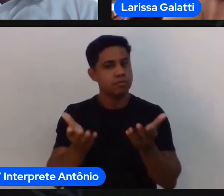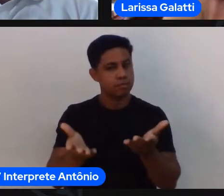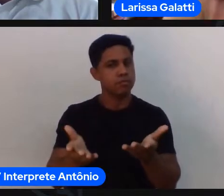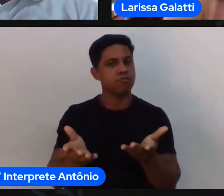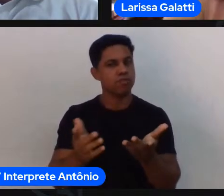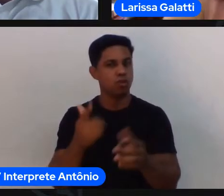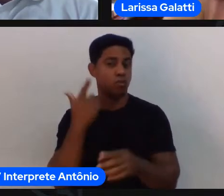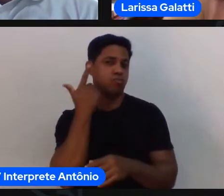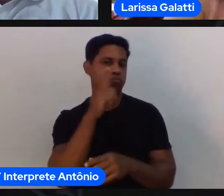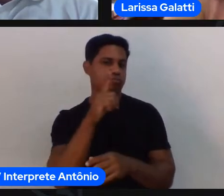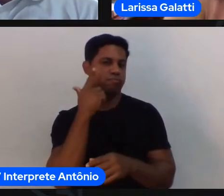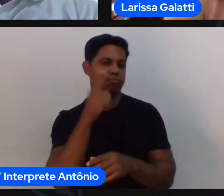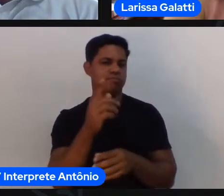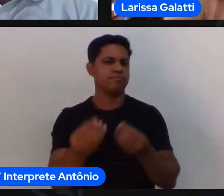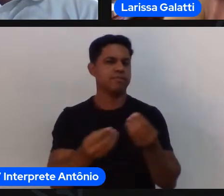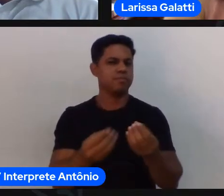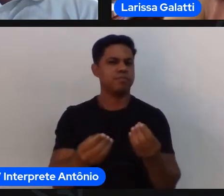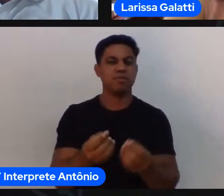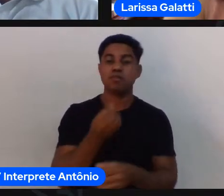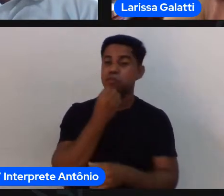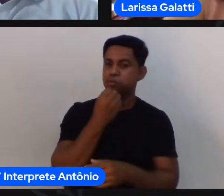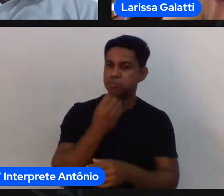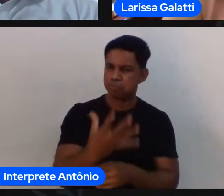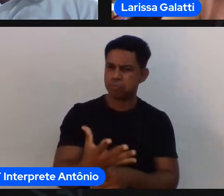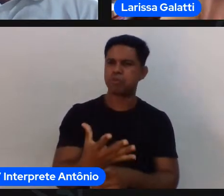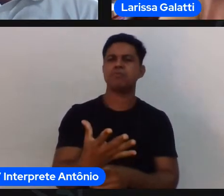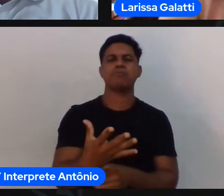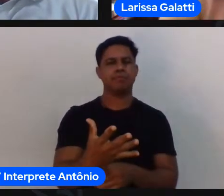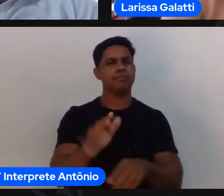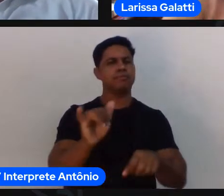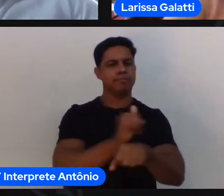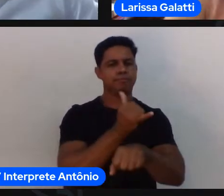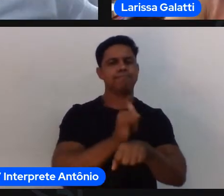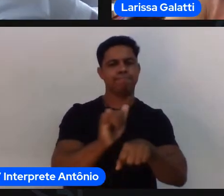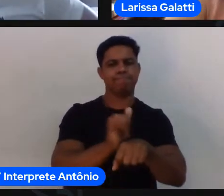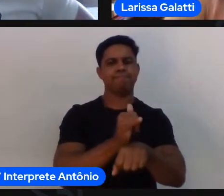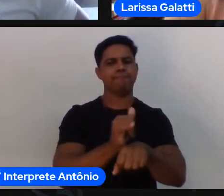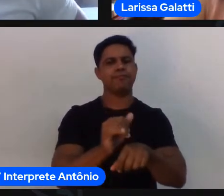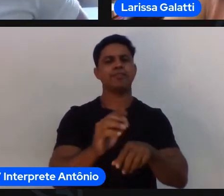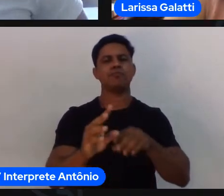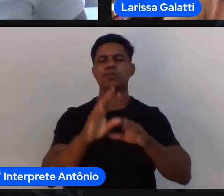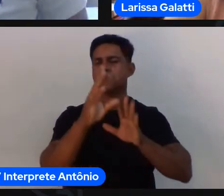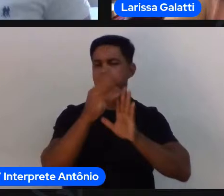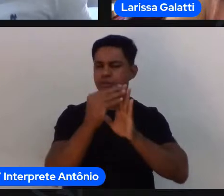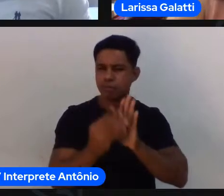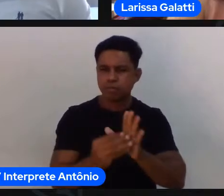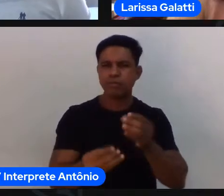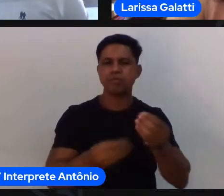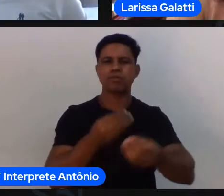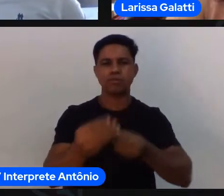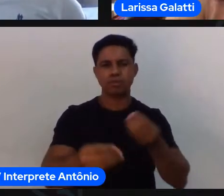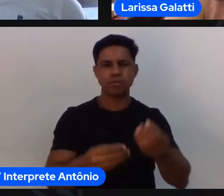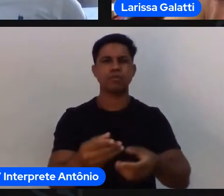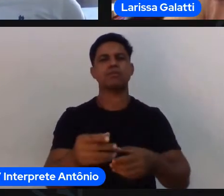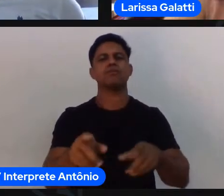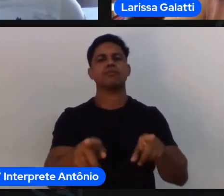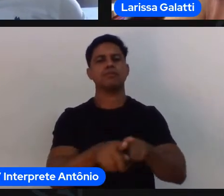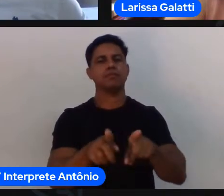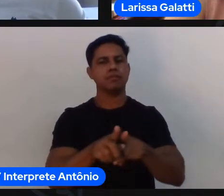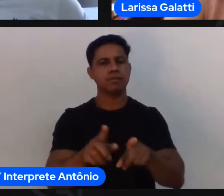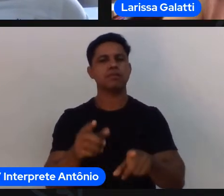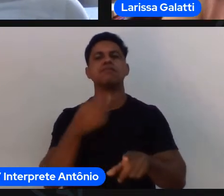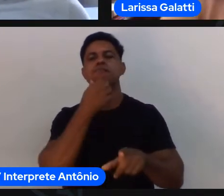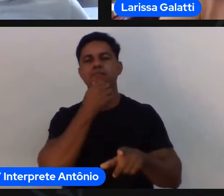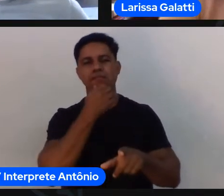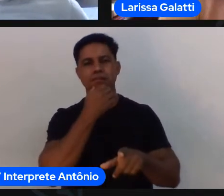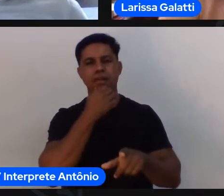muito interessante muito valorizada no mundo todo a gente tem uma produção ainda pequena em português a gente fala muito do TGFU